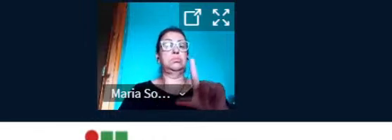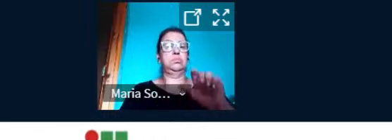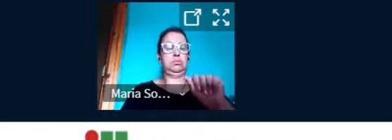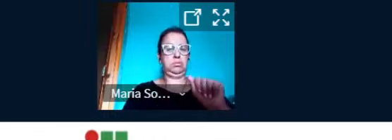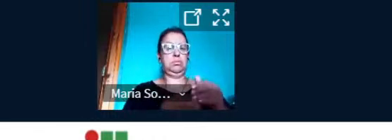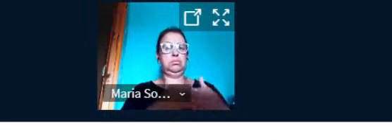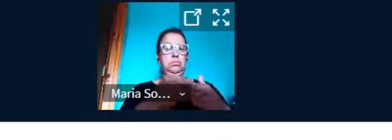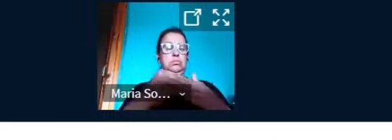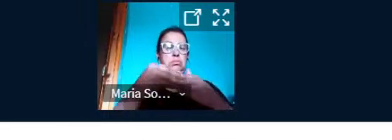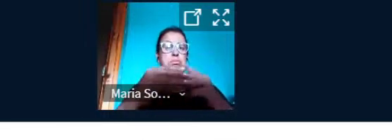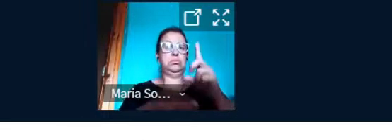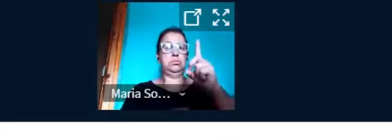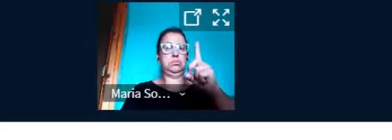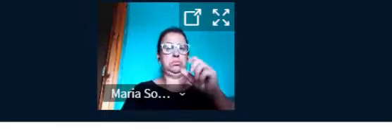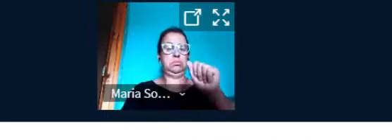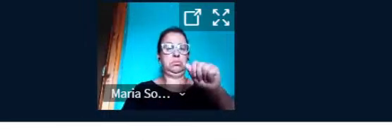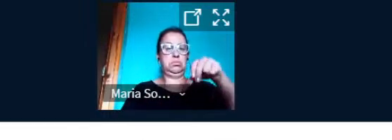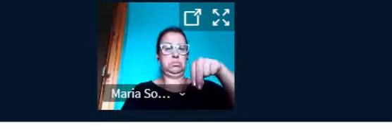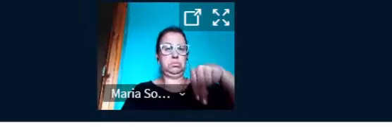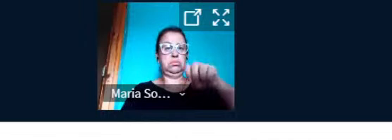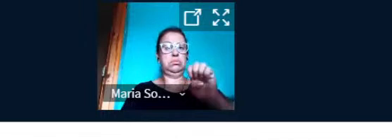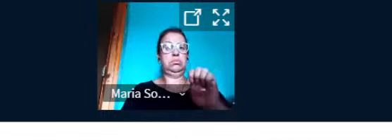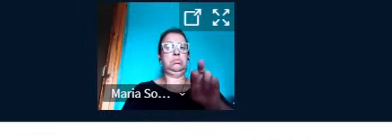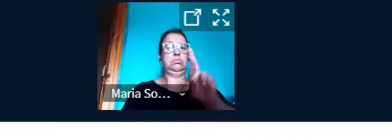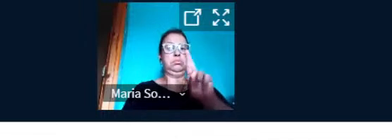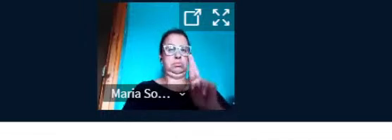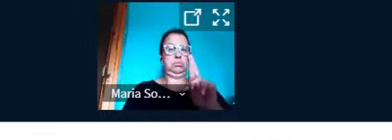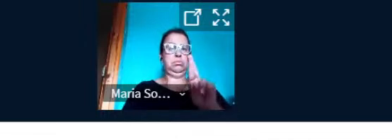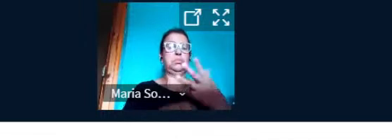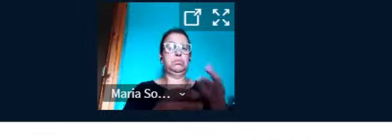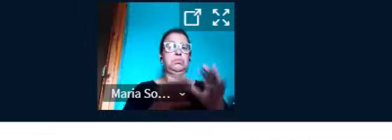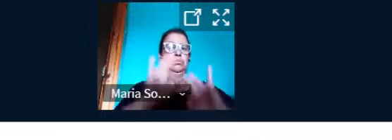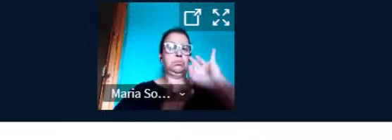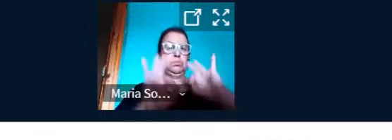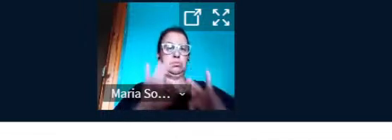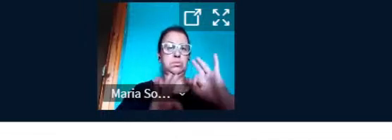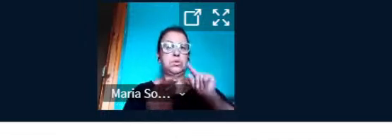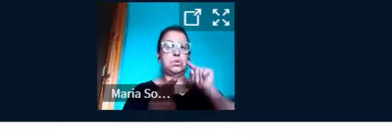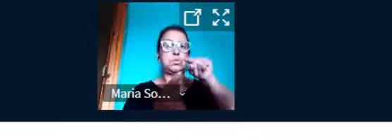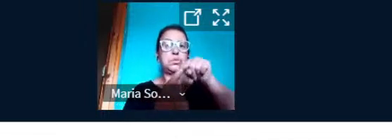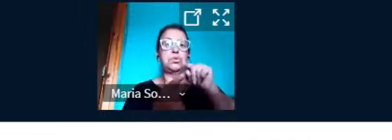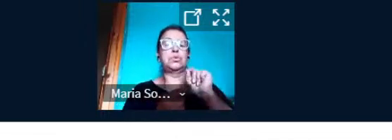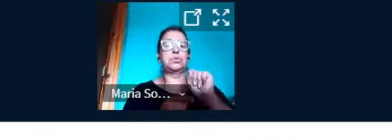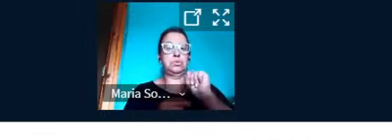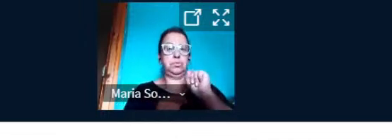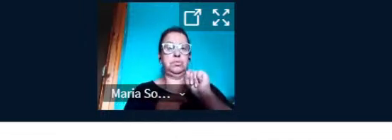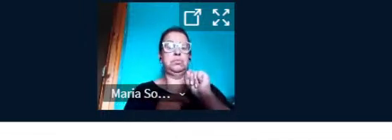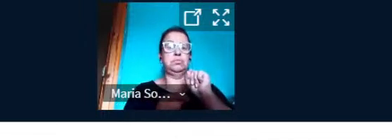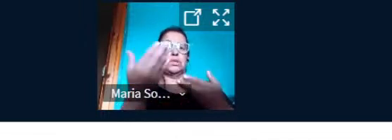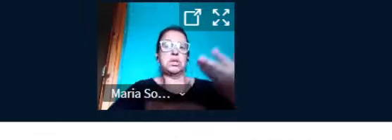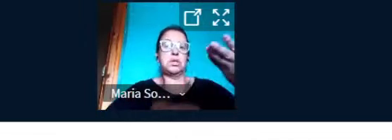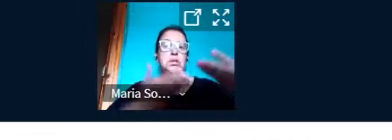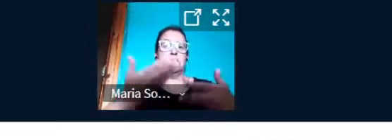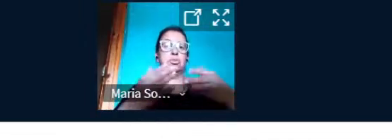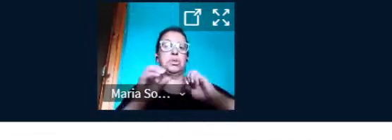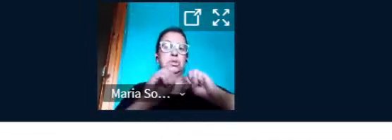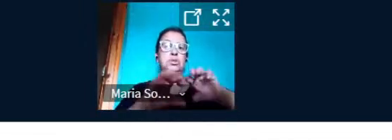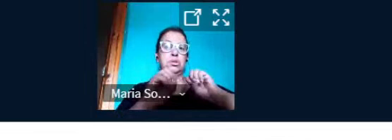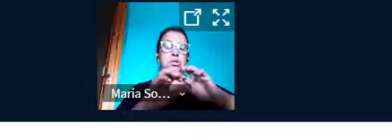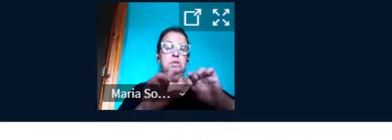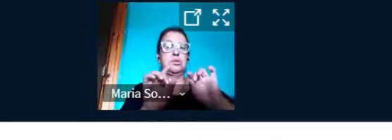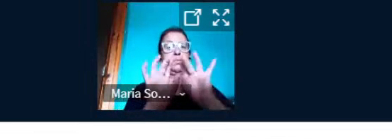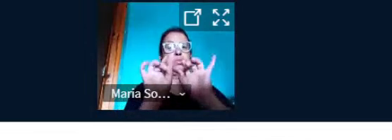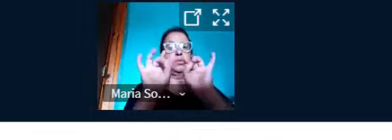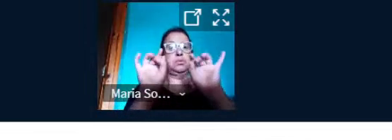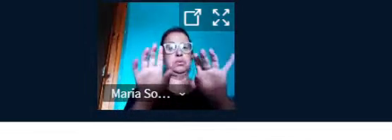Martins. O projeto tem o objetivo de oferecer atendimento educacional especializado e a confecção de materiais